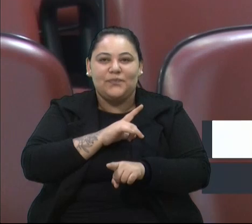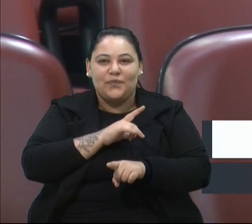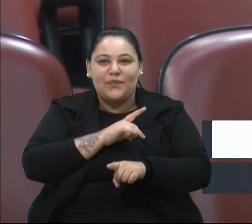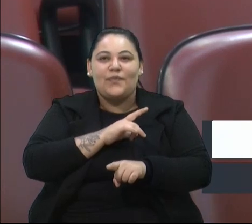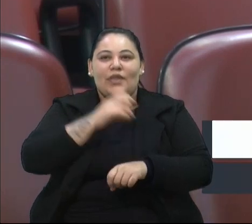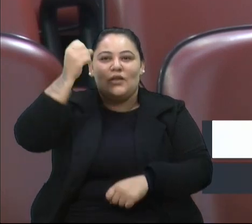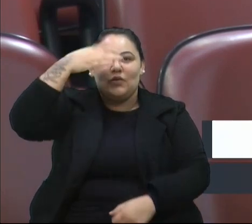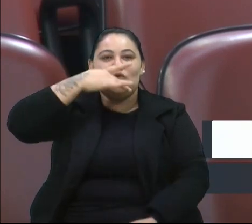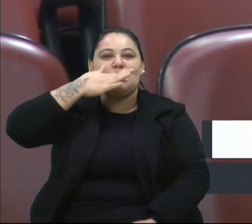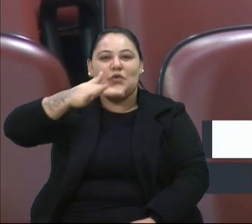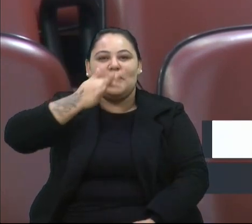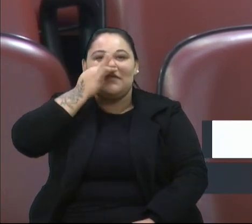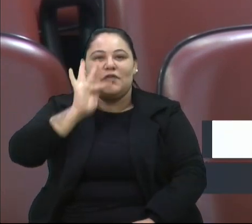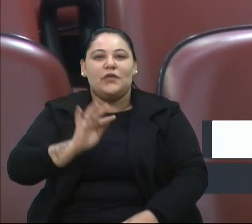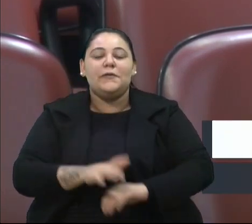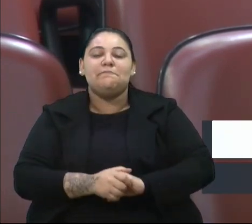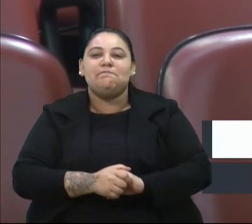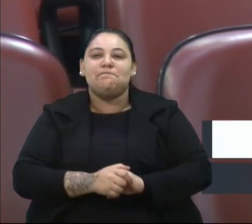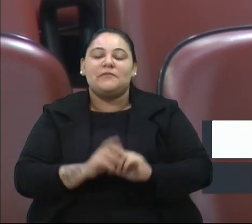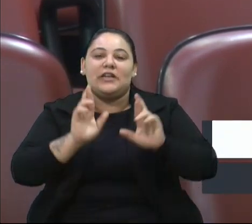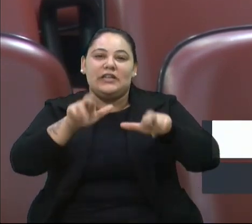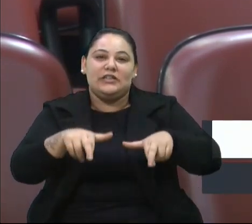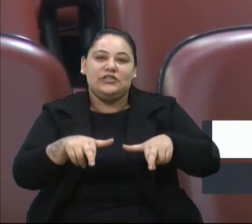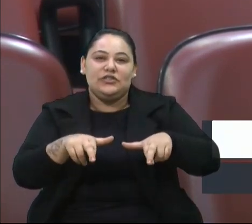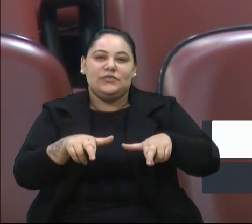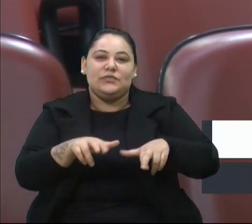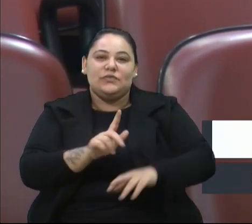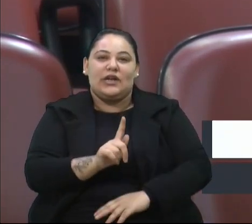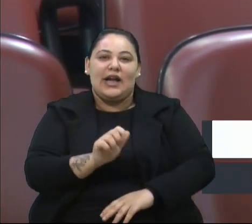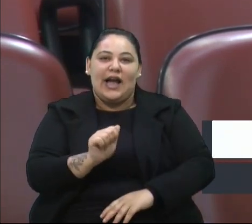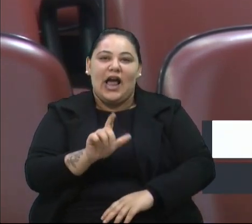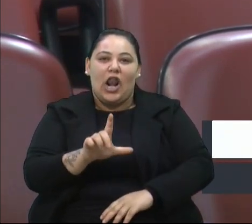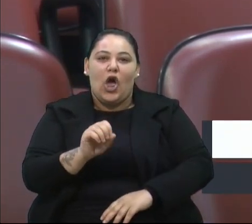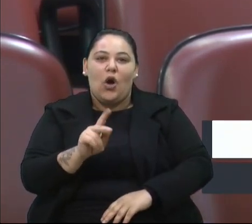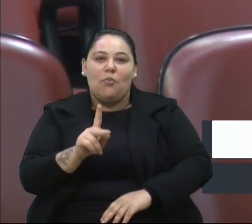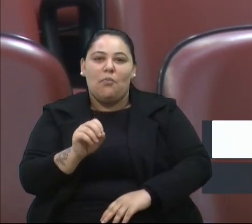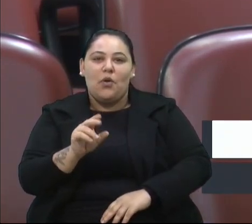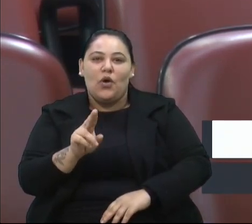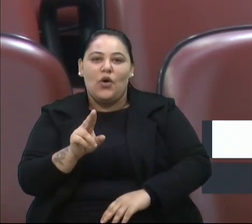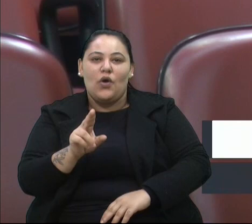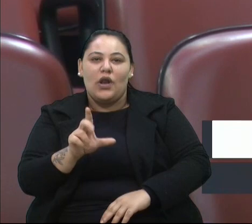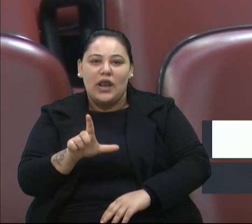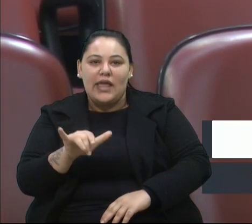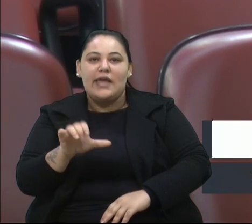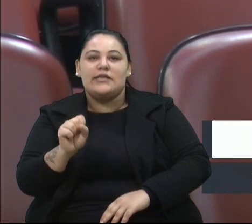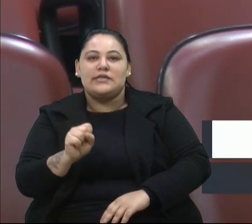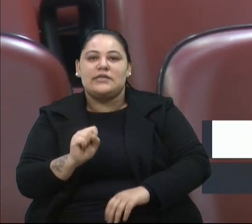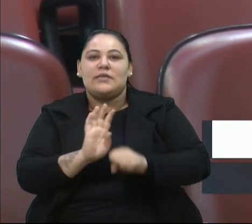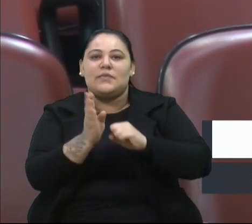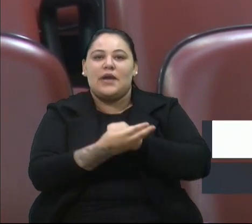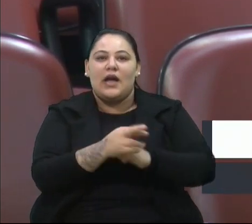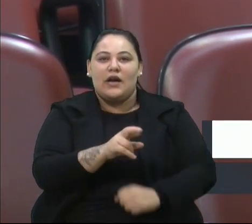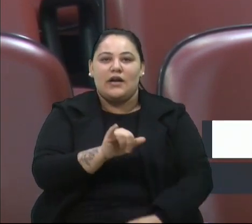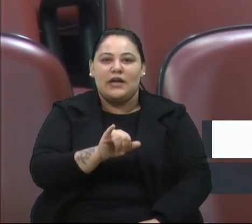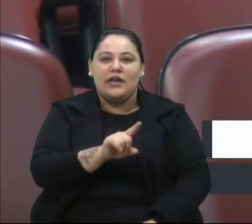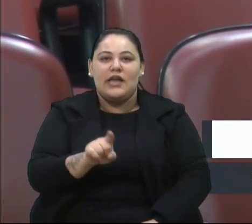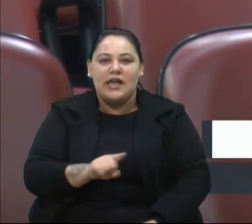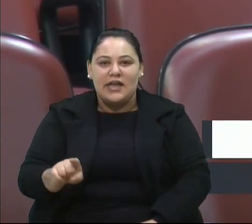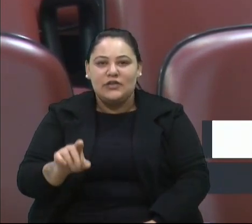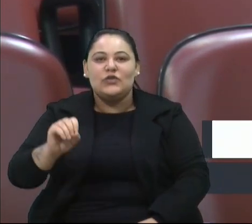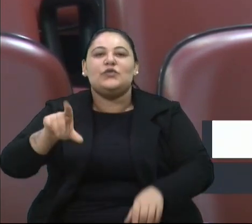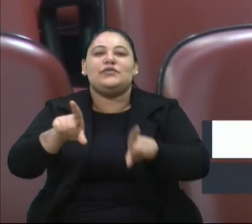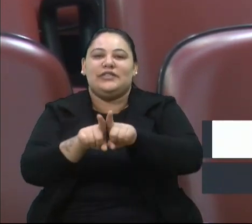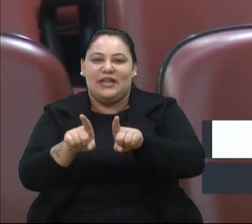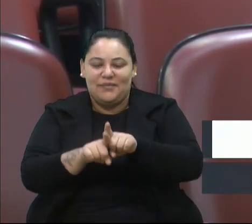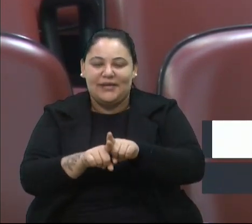Galopes e região Risto vão receber Luz, Cor e